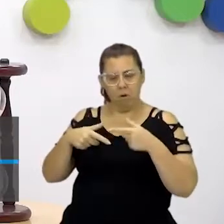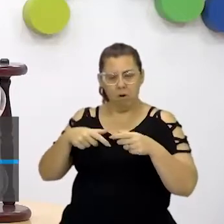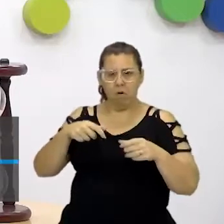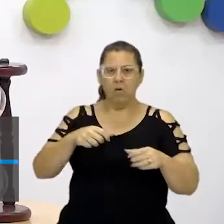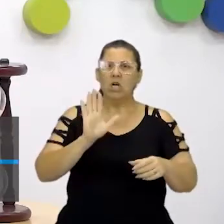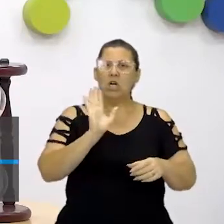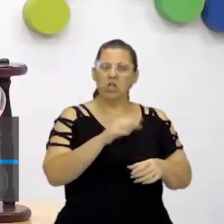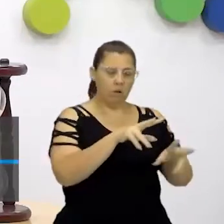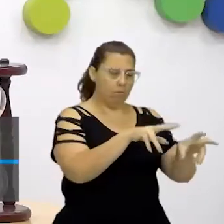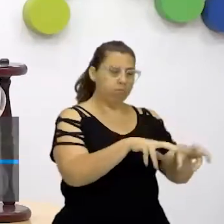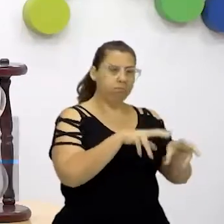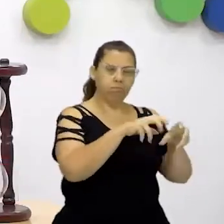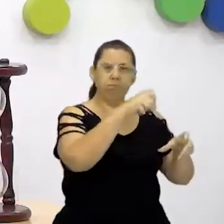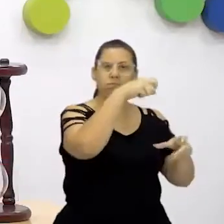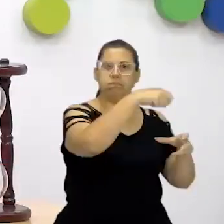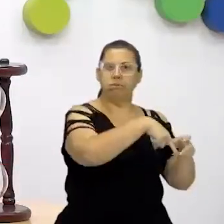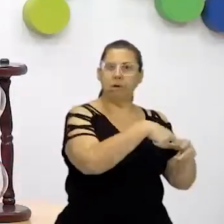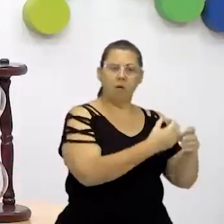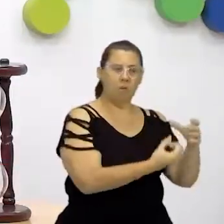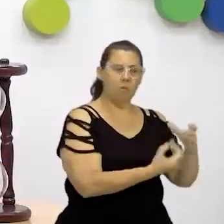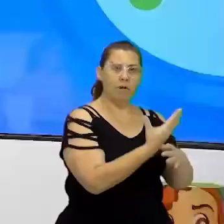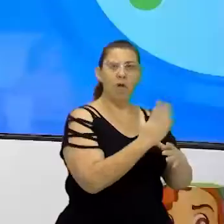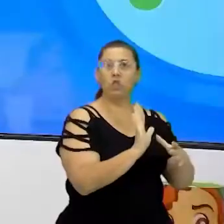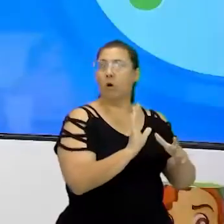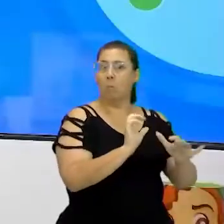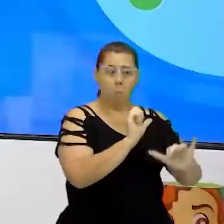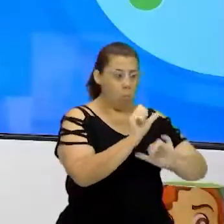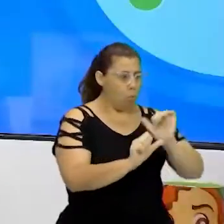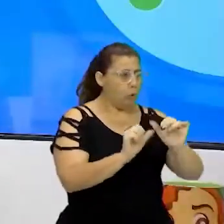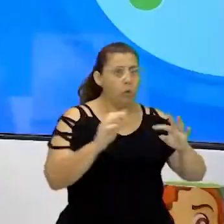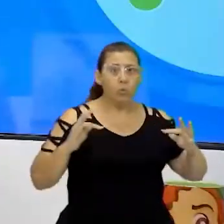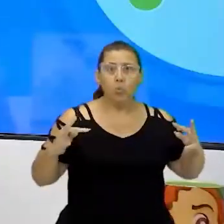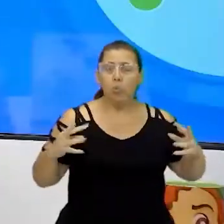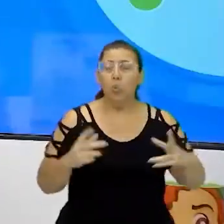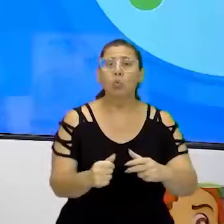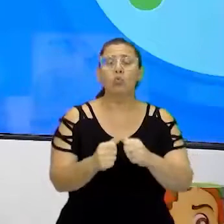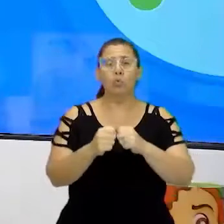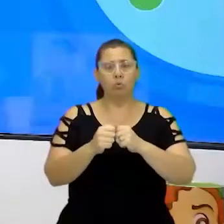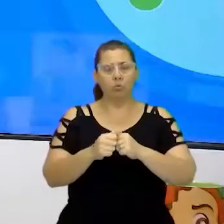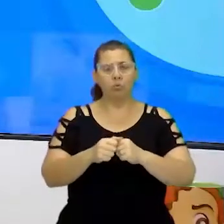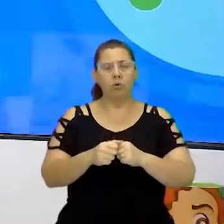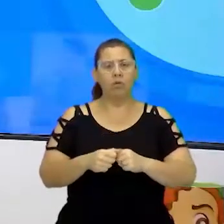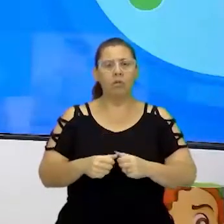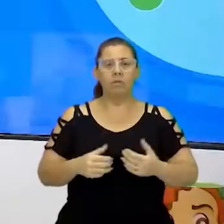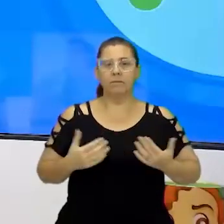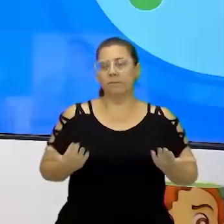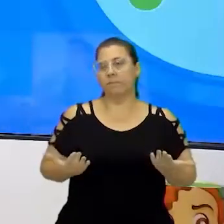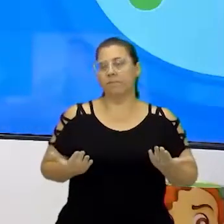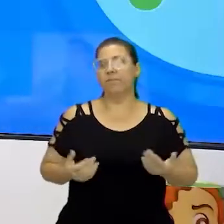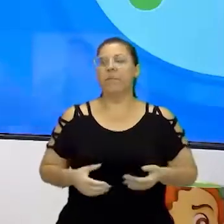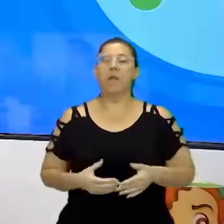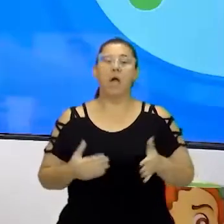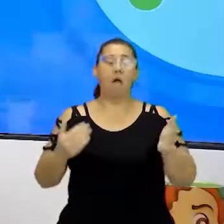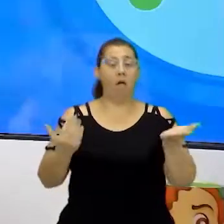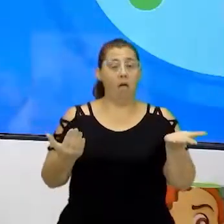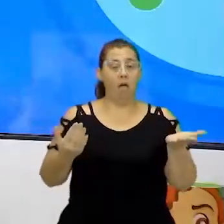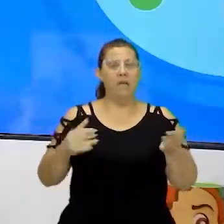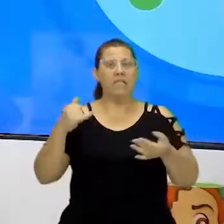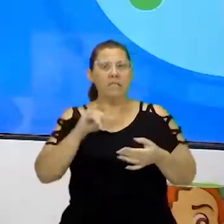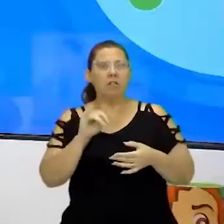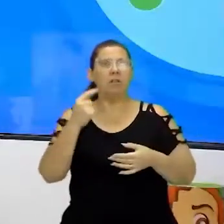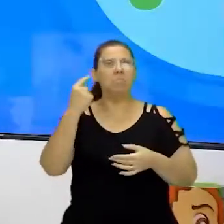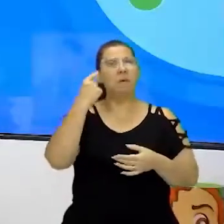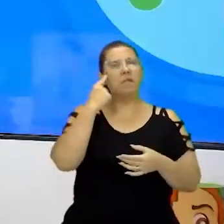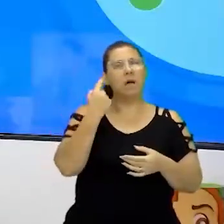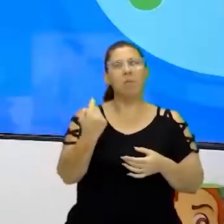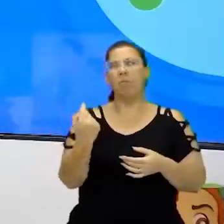já cria agricultura. Isso já muda todo o mundo, né? Já transforma tudo, Transforma tudo, né? Até mesmo, se a gente voltar